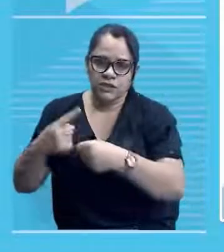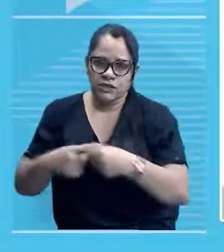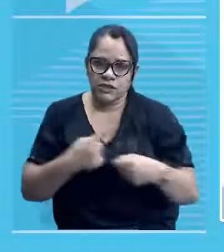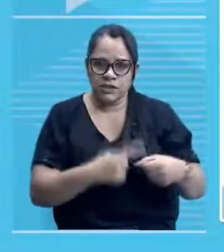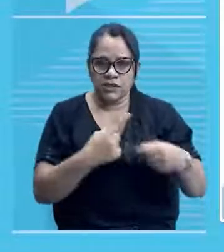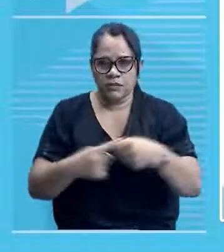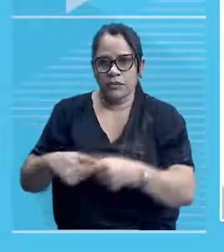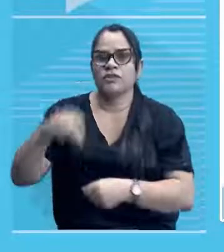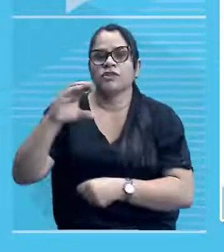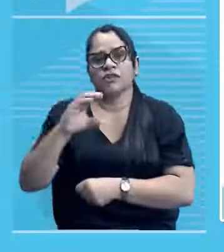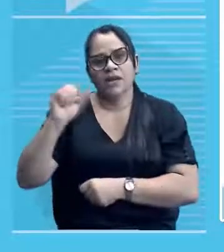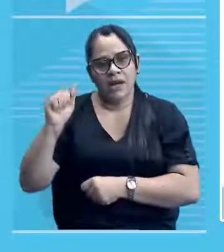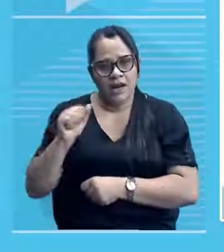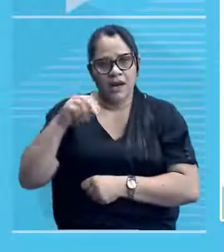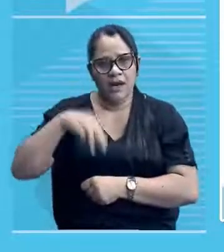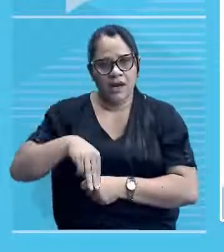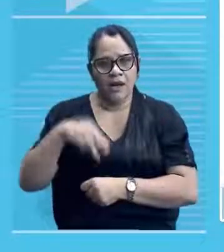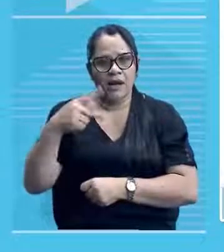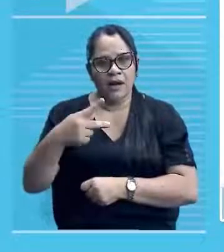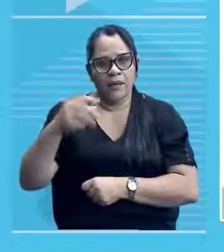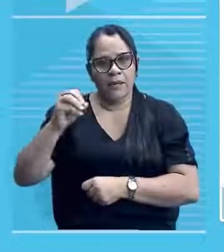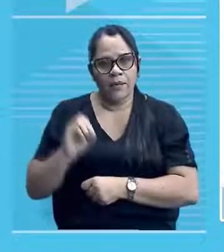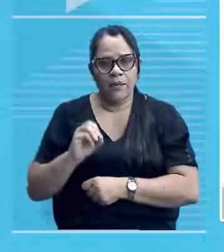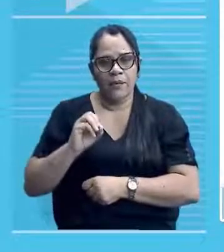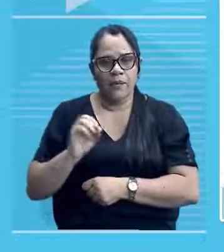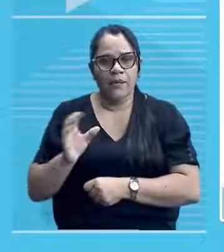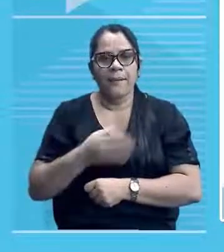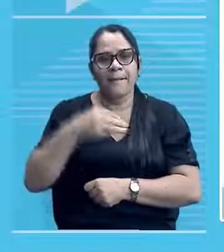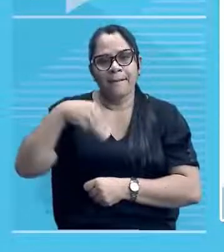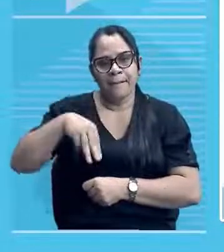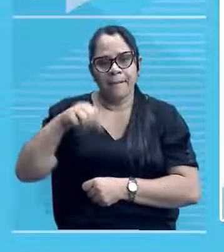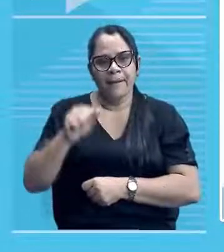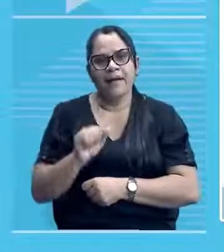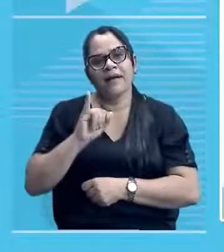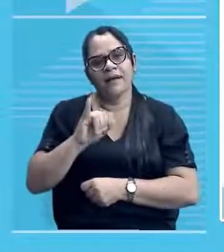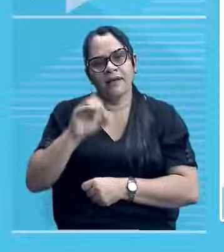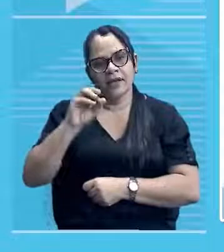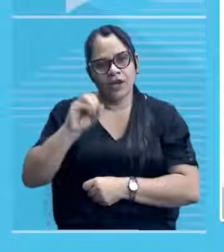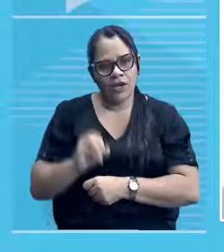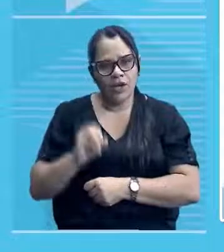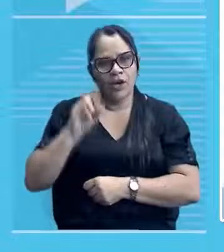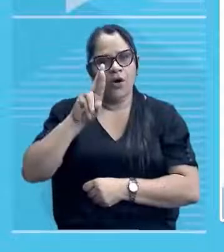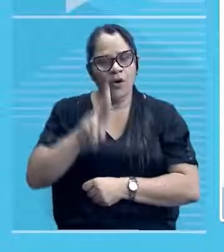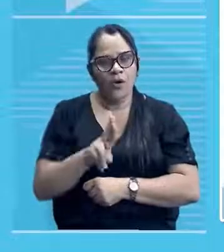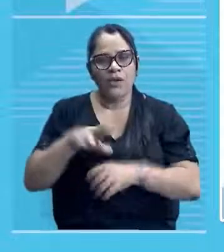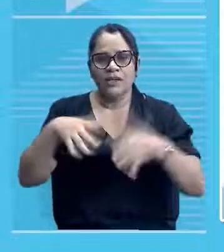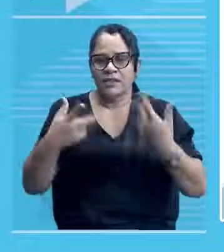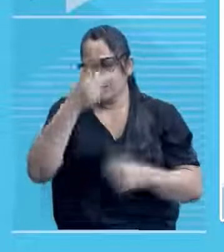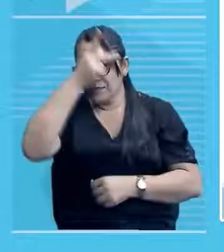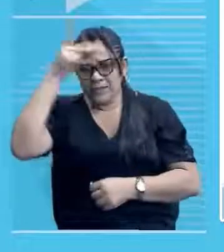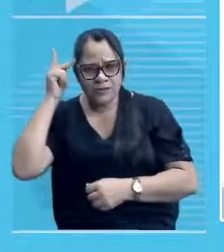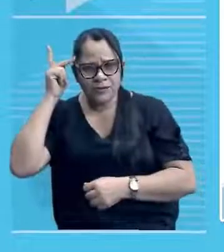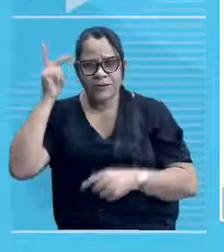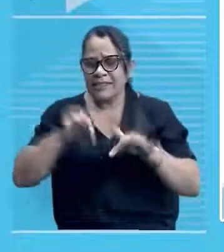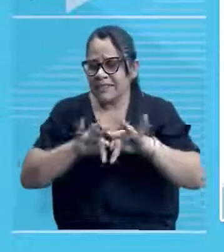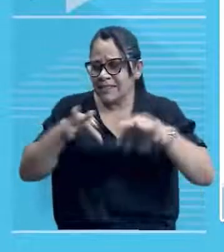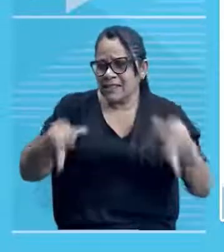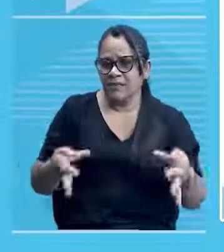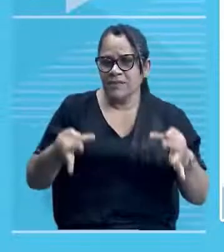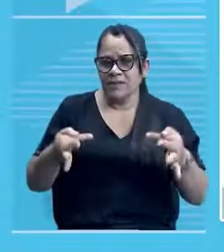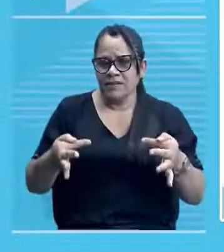desigual entre populares, Pessoas simples, né? E as forças, né? Da